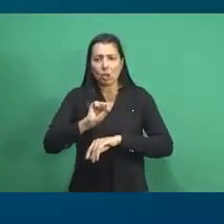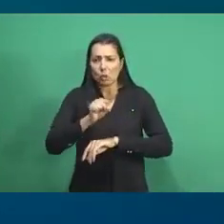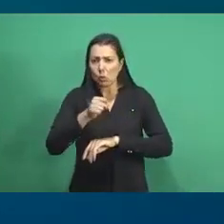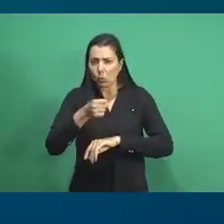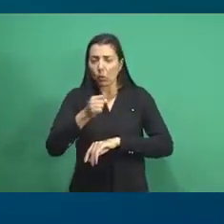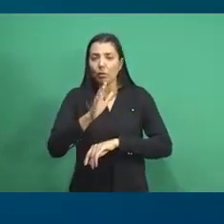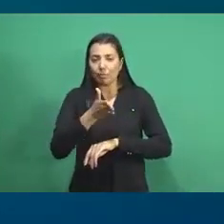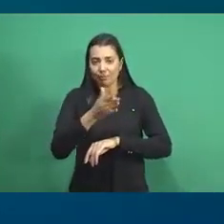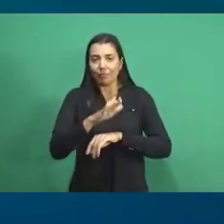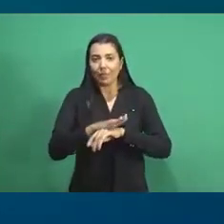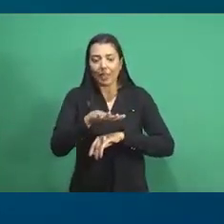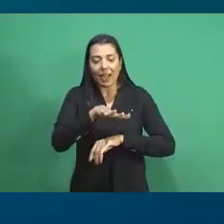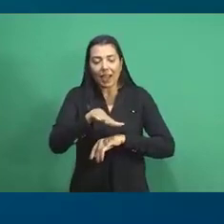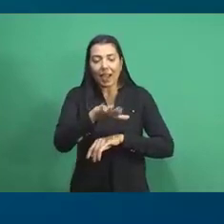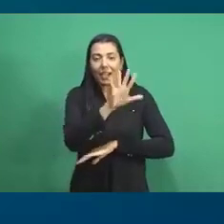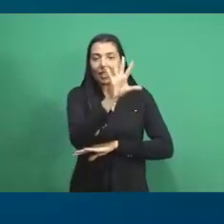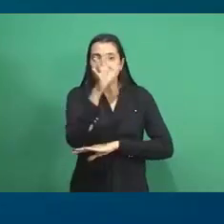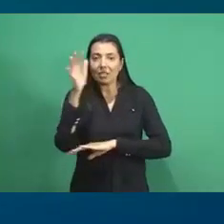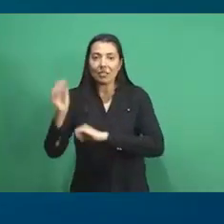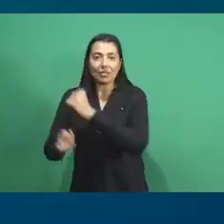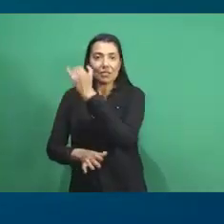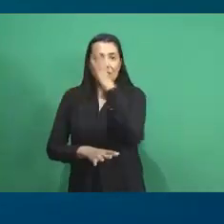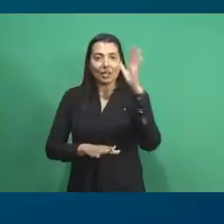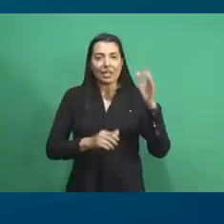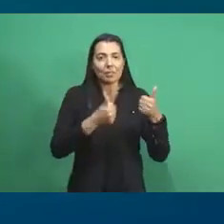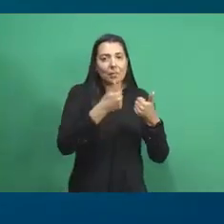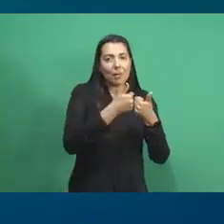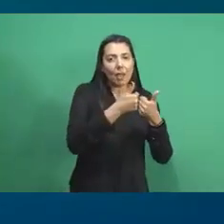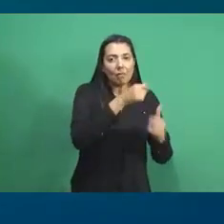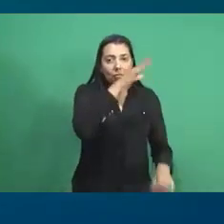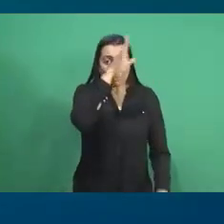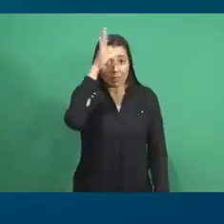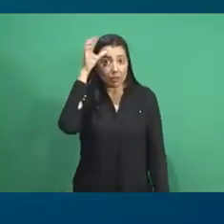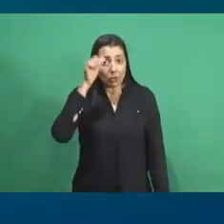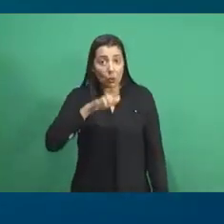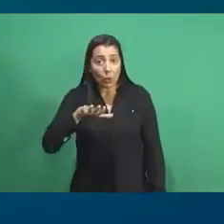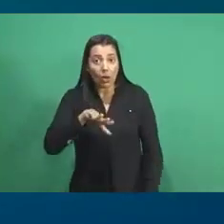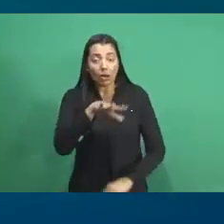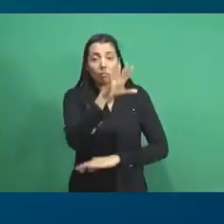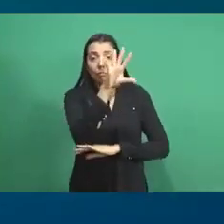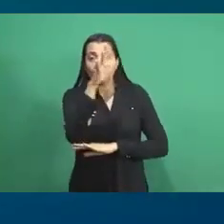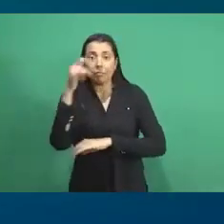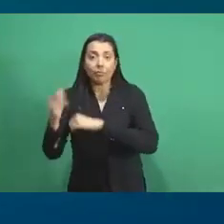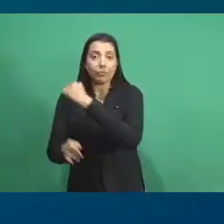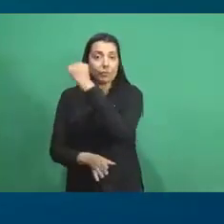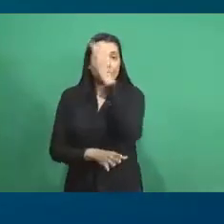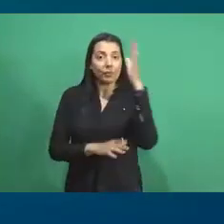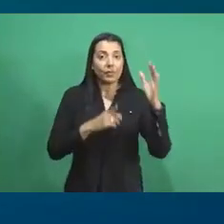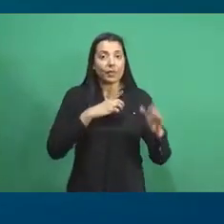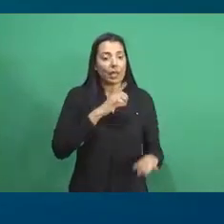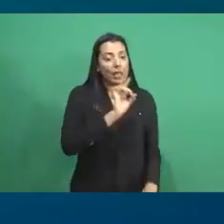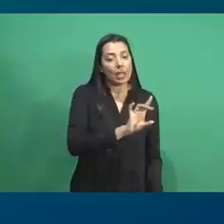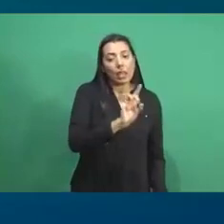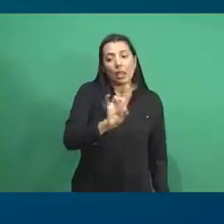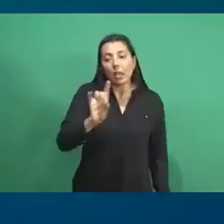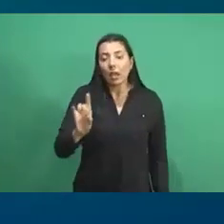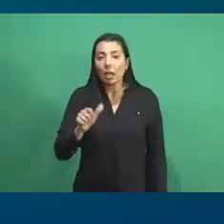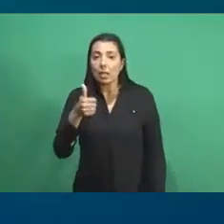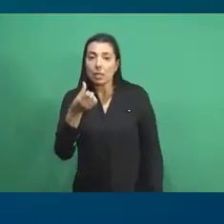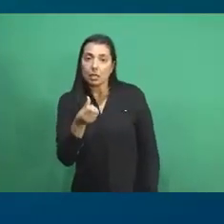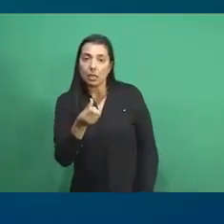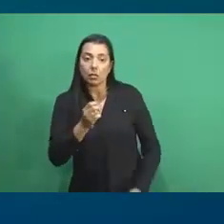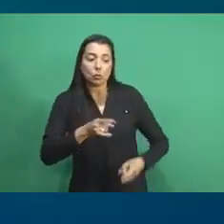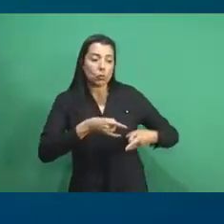anéis nessa área florestal, que é até próxima de Manaus, mas é um ambiente florestal, onde teremos em cada um desses anéis 16